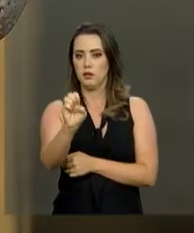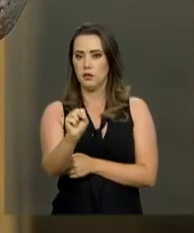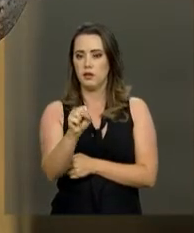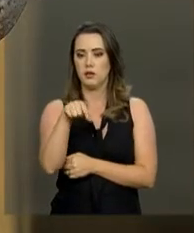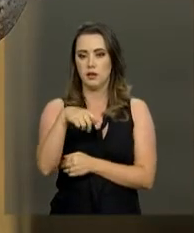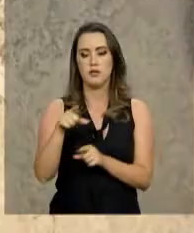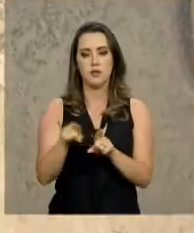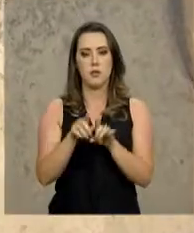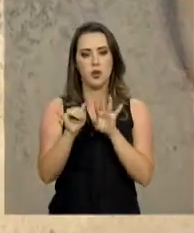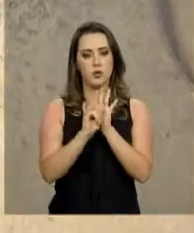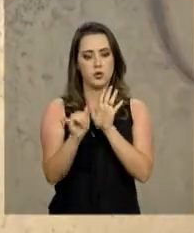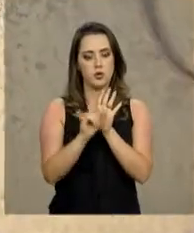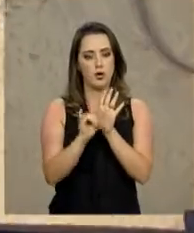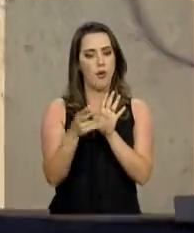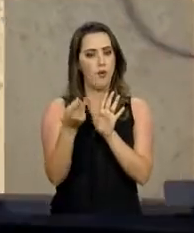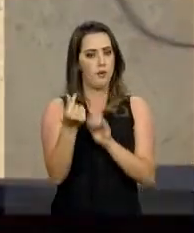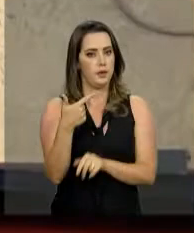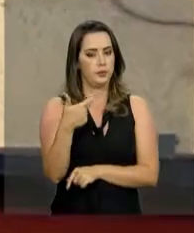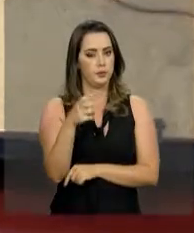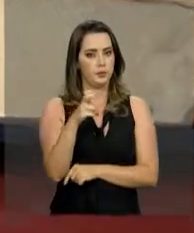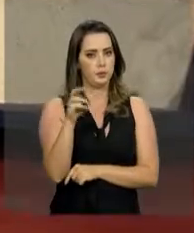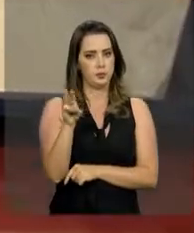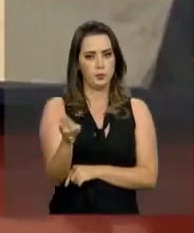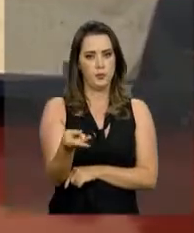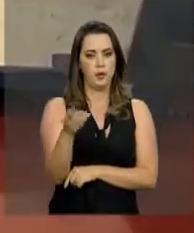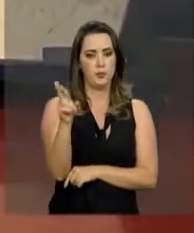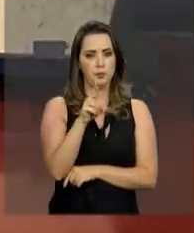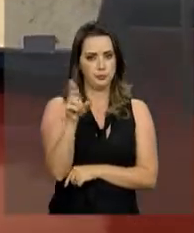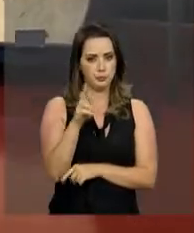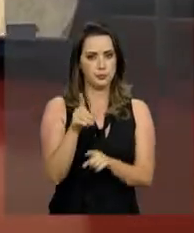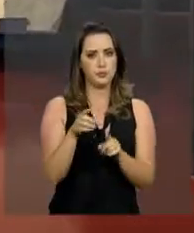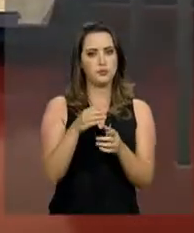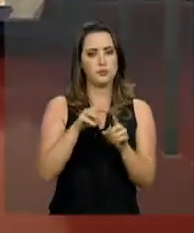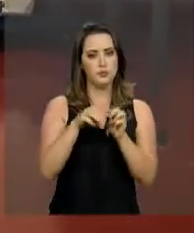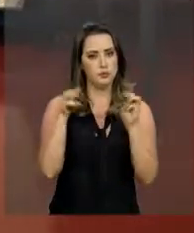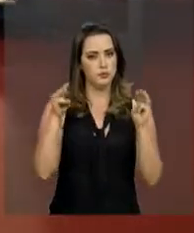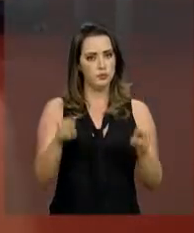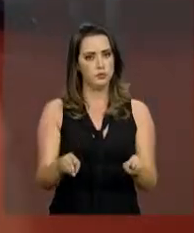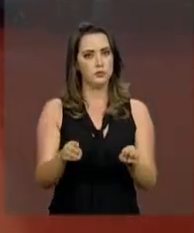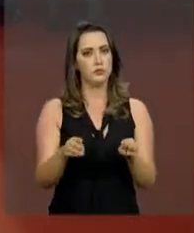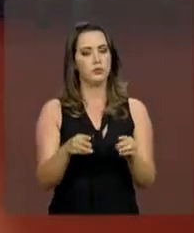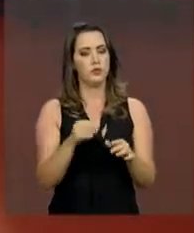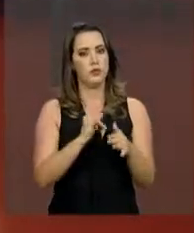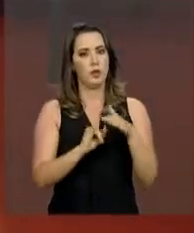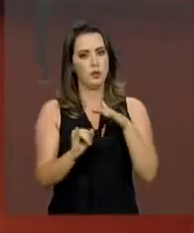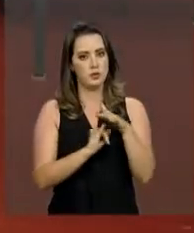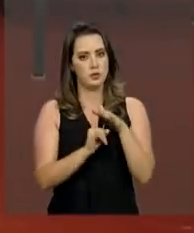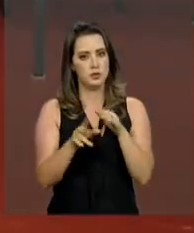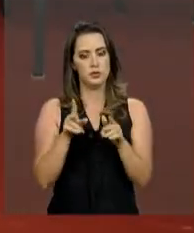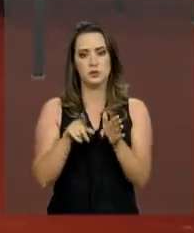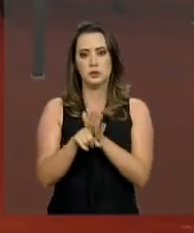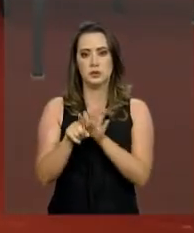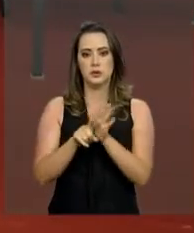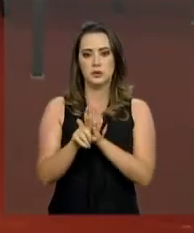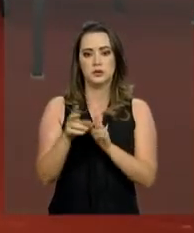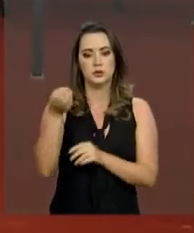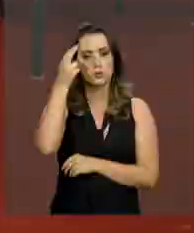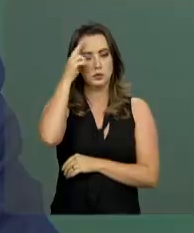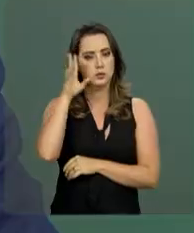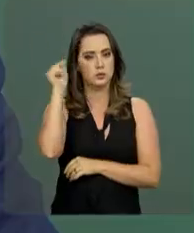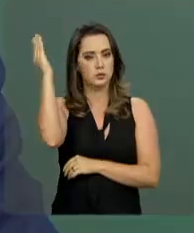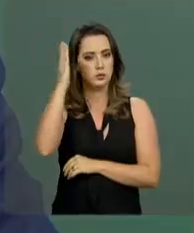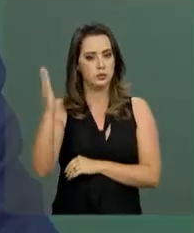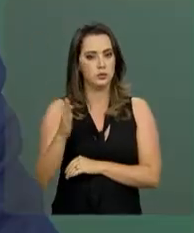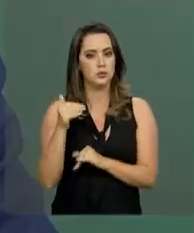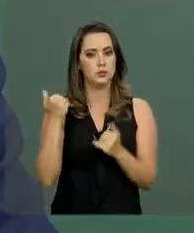anunciou um edital no valor de 25 milhões de reais para museus e instituições de pesquisas e cultura de todo o país.